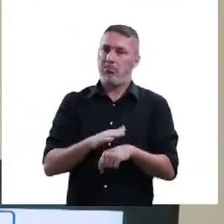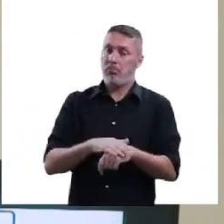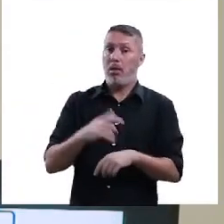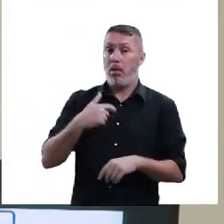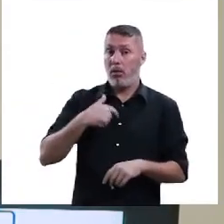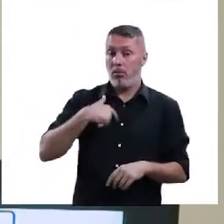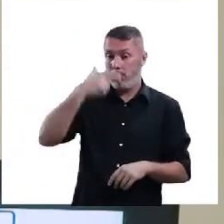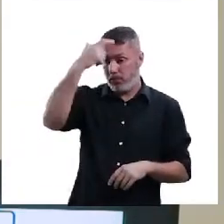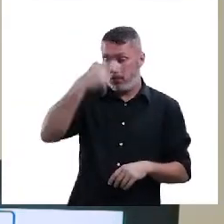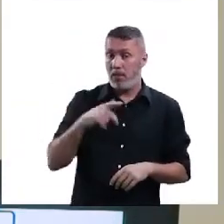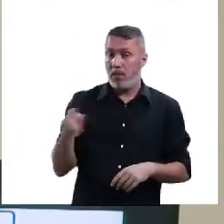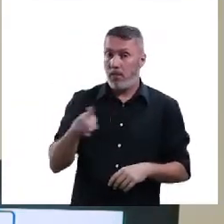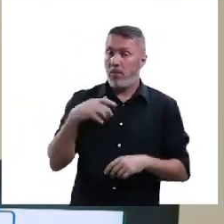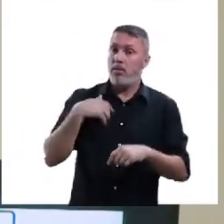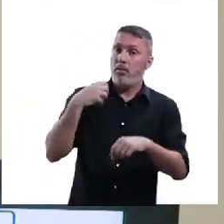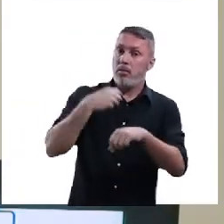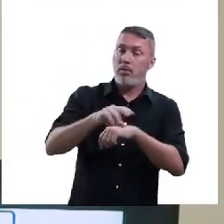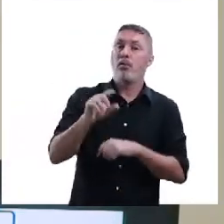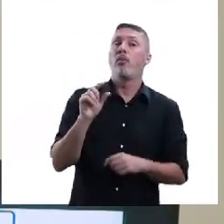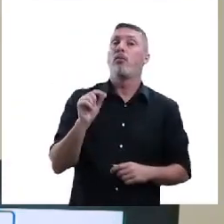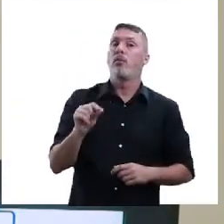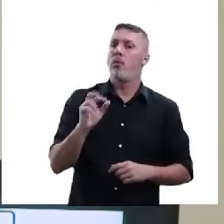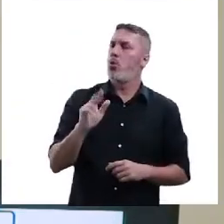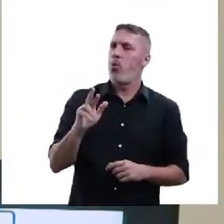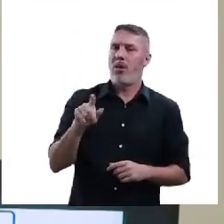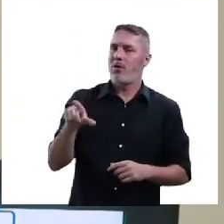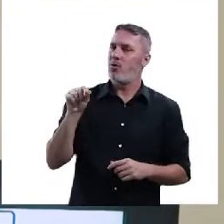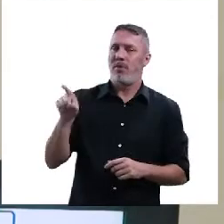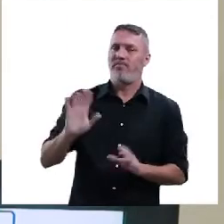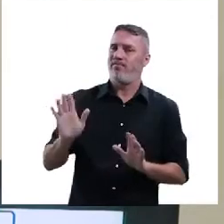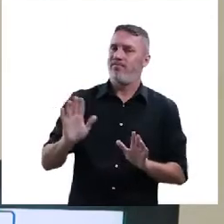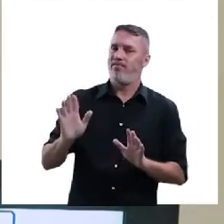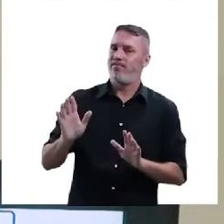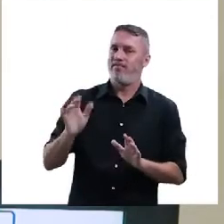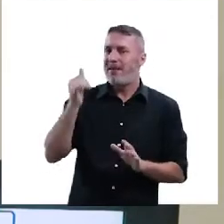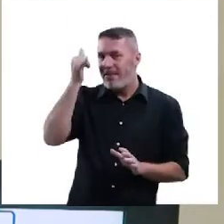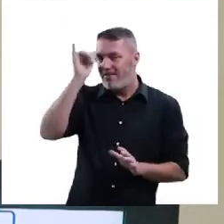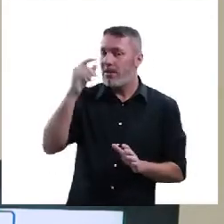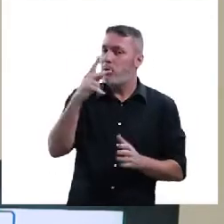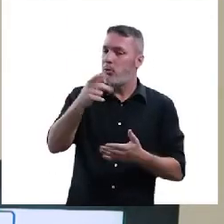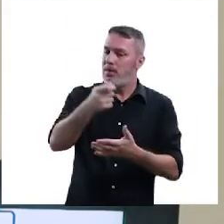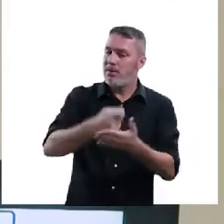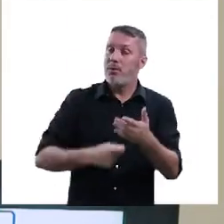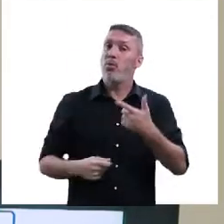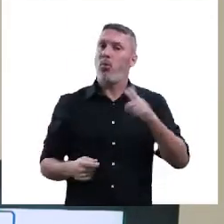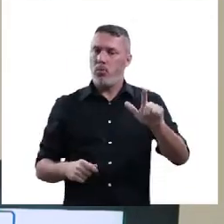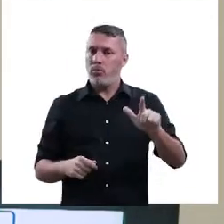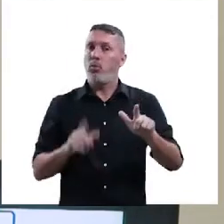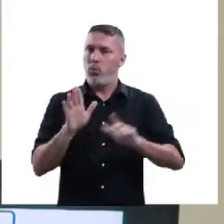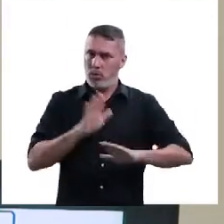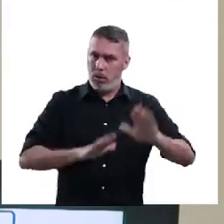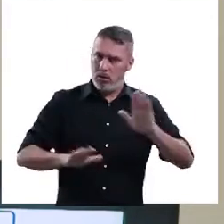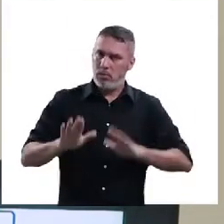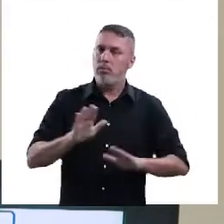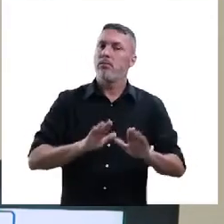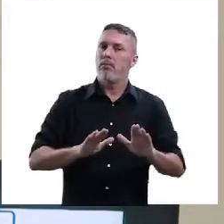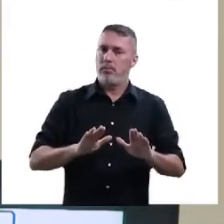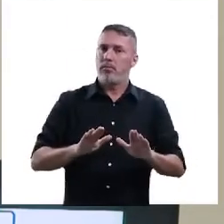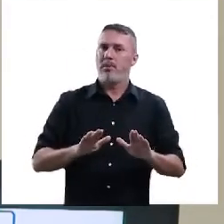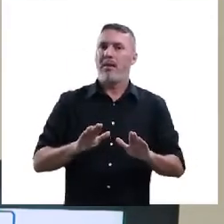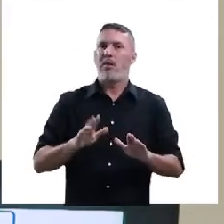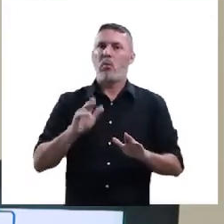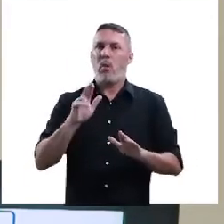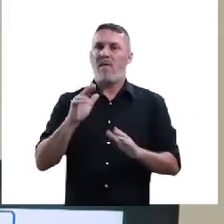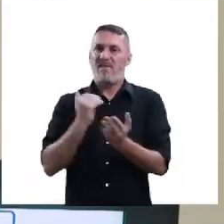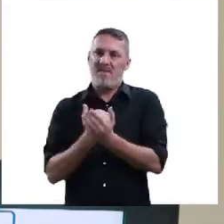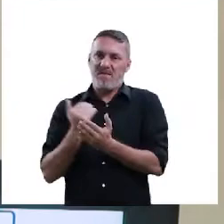Eu, enquanto professor, falo com você o seguinte, não vá para esse caminho, não na sua redação. Tome muito cuidado na sua redação de